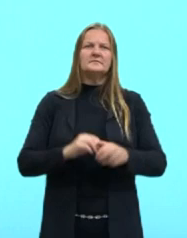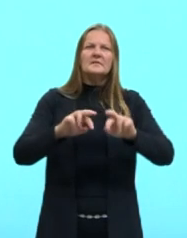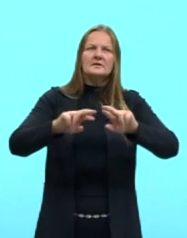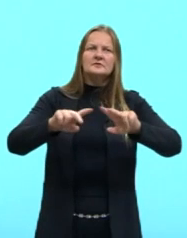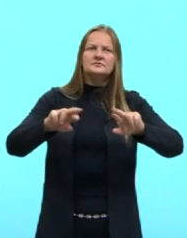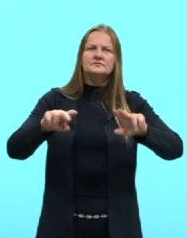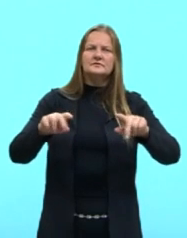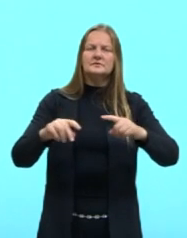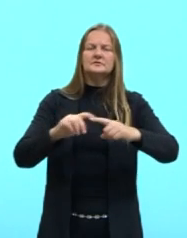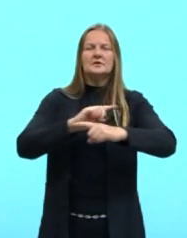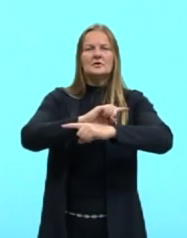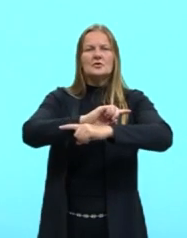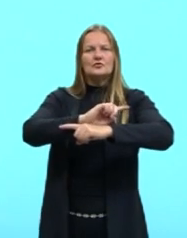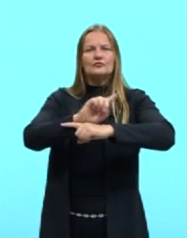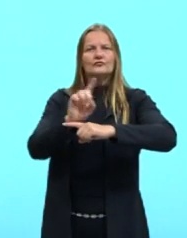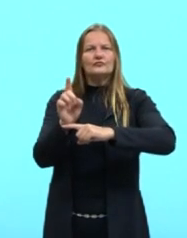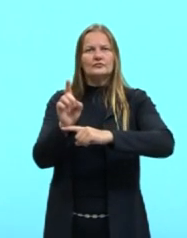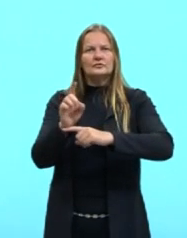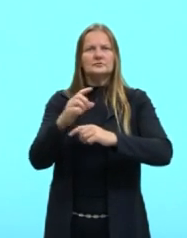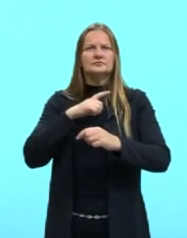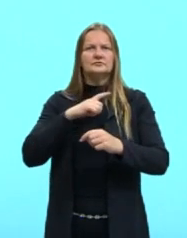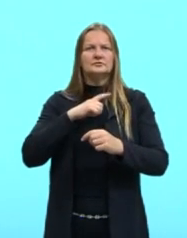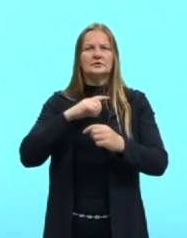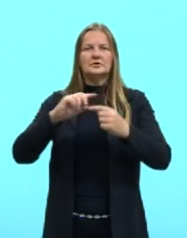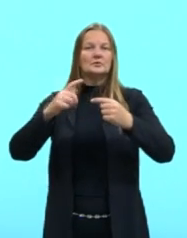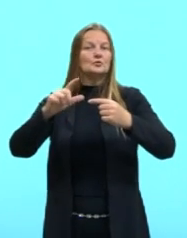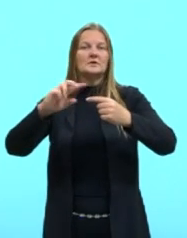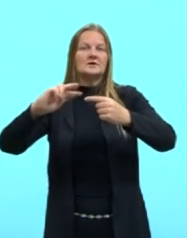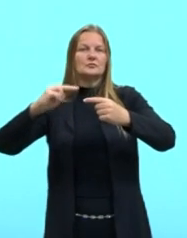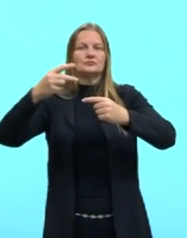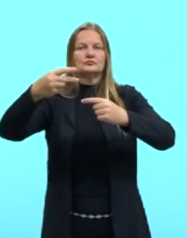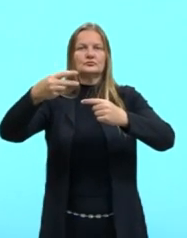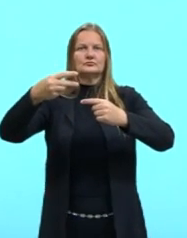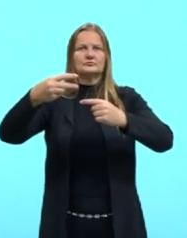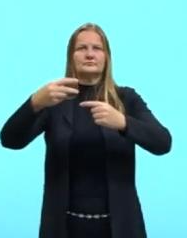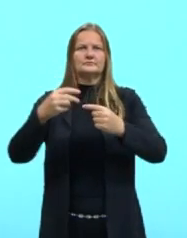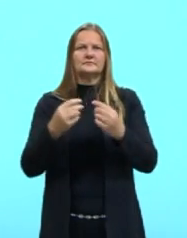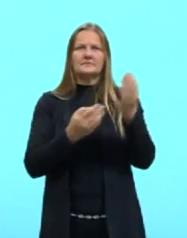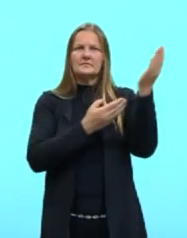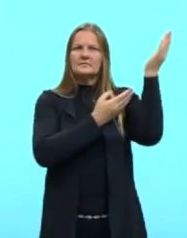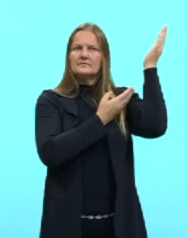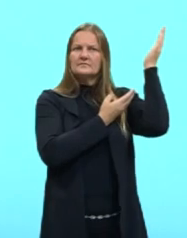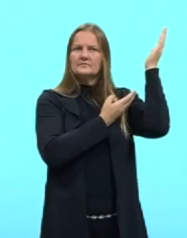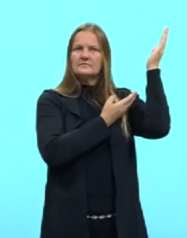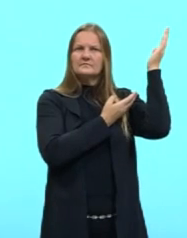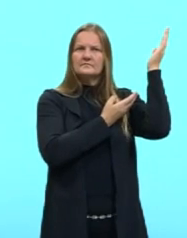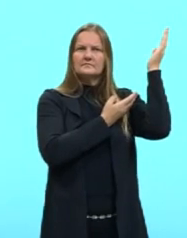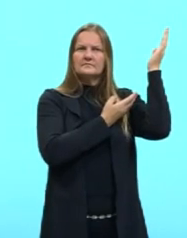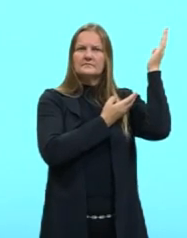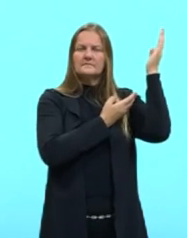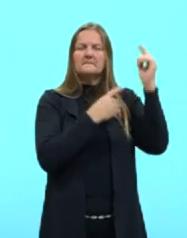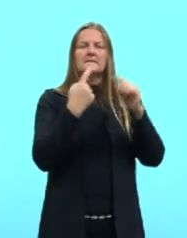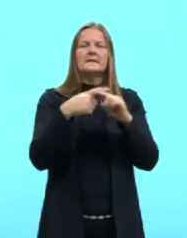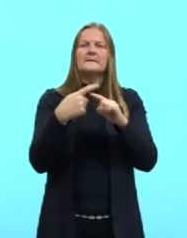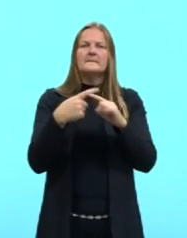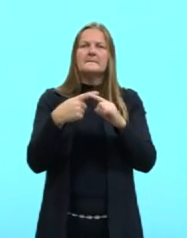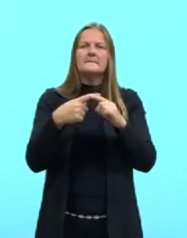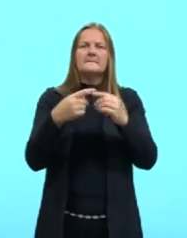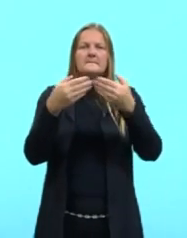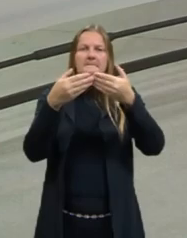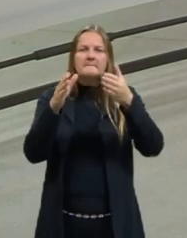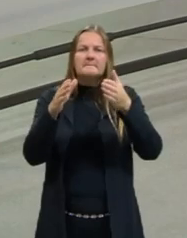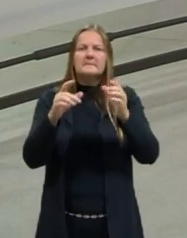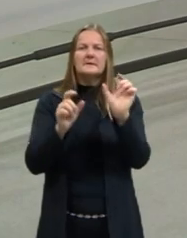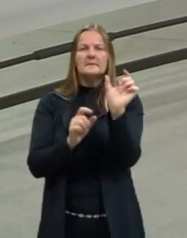da velocidade, a velocidade a gente não tem esse ao quadrado aqui. Esse ao quadrado aqui, ele acontece, porque quando a gente abre esse